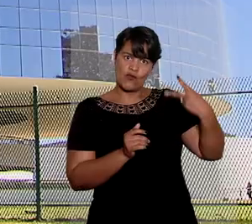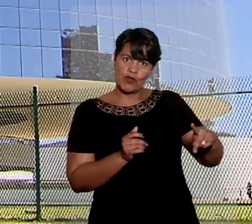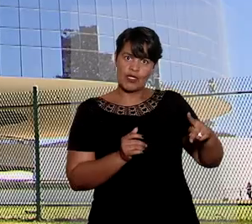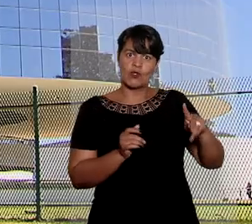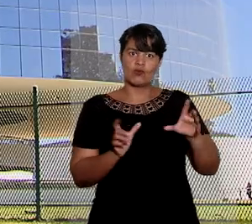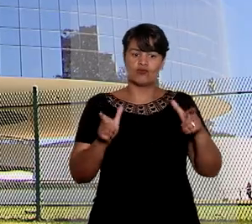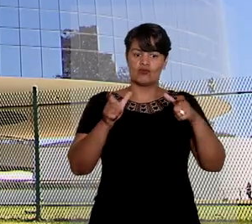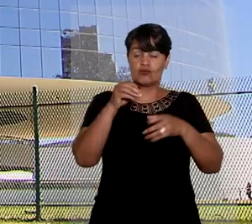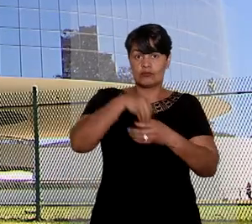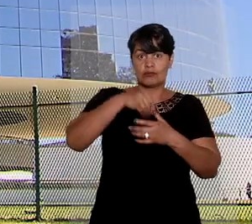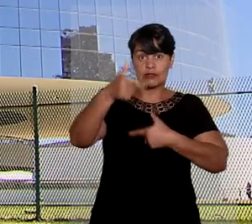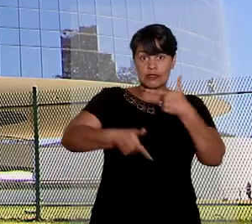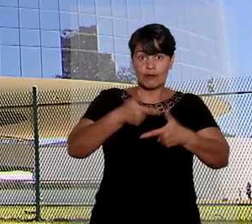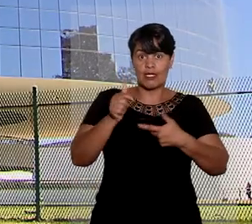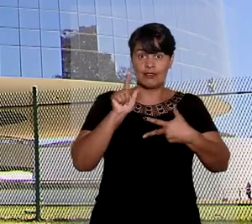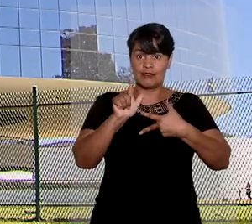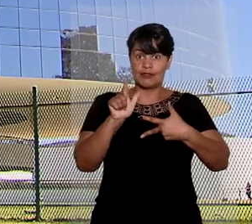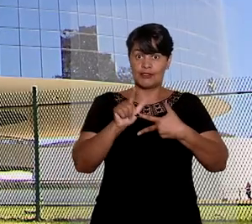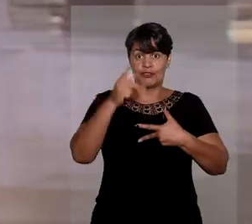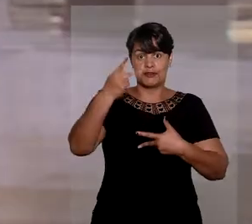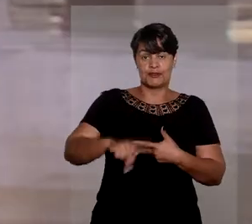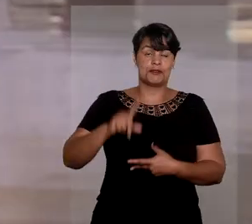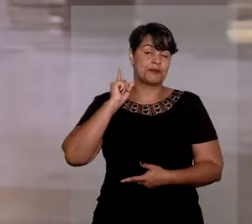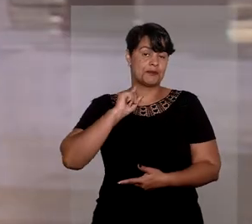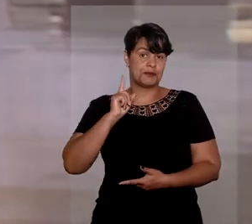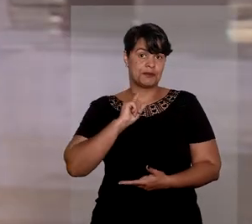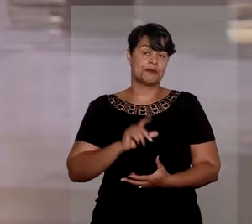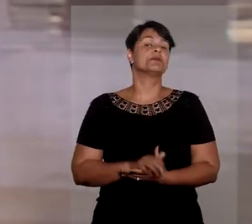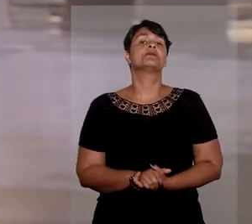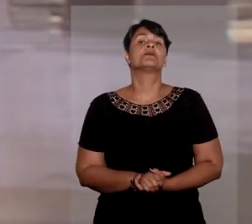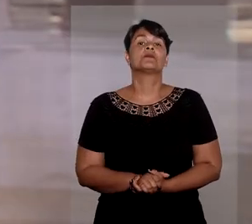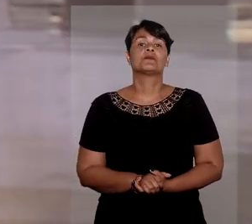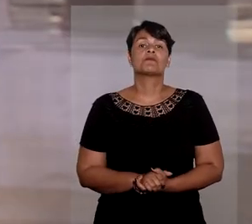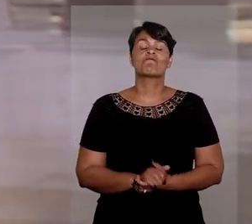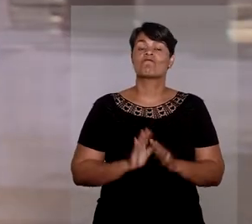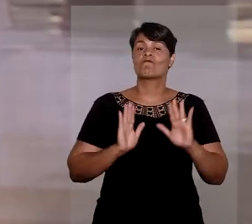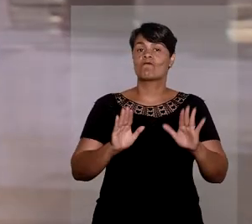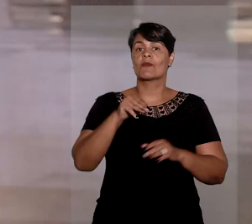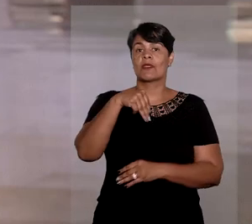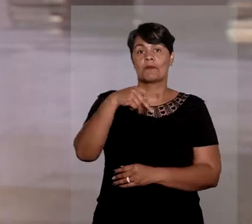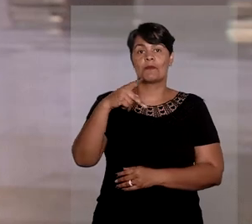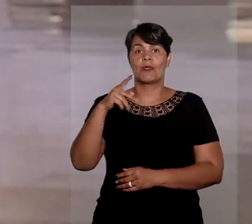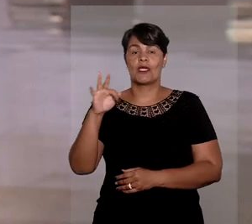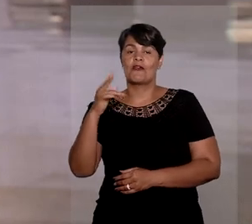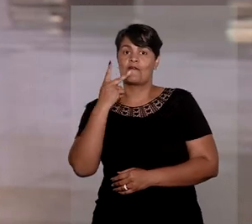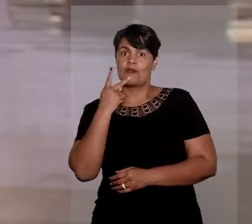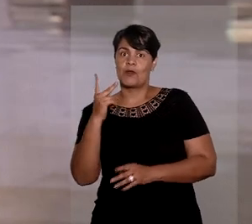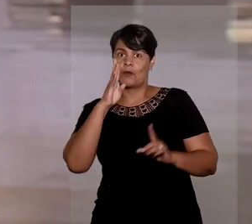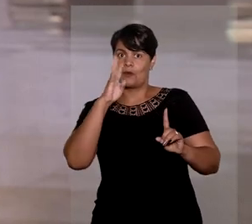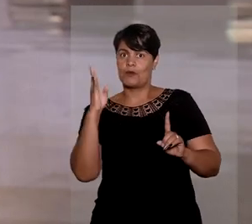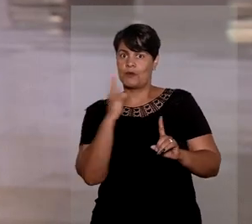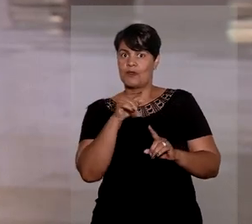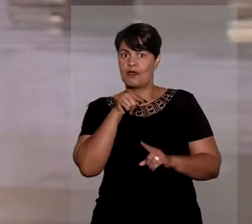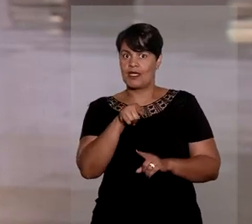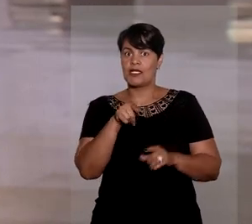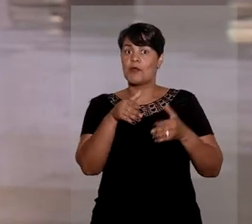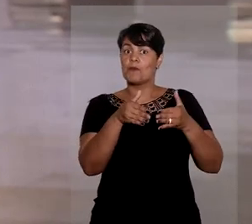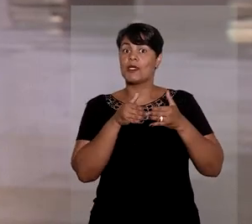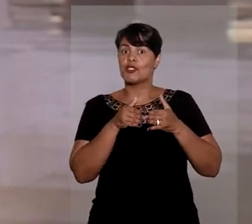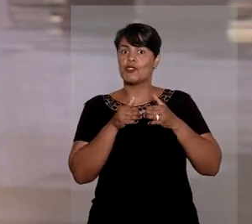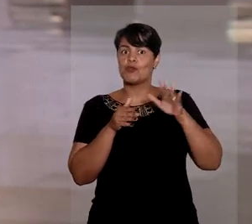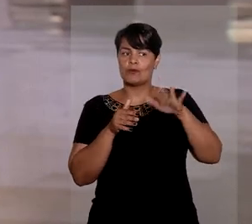mineiro, como afirma o Ministério Público Federal. De acordo com o MPF, o magistrado teria solicitado a autoridades do Poder